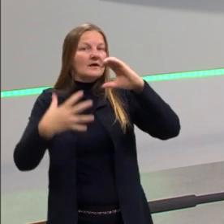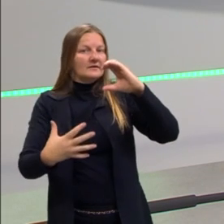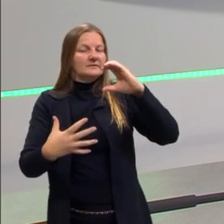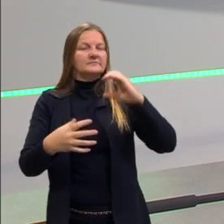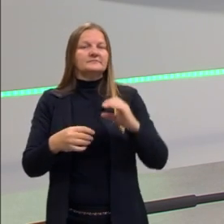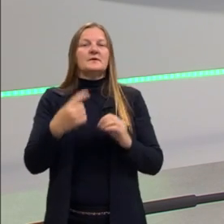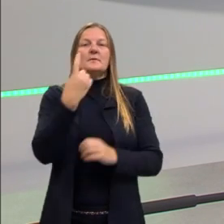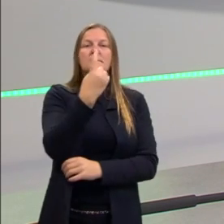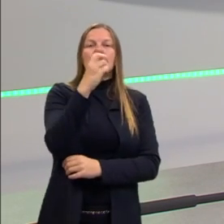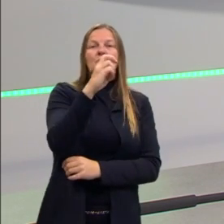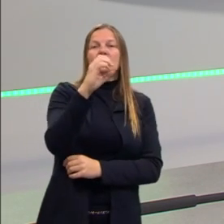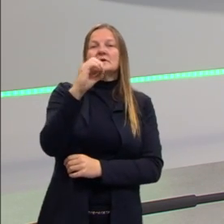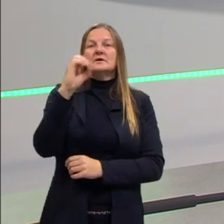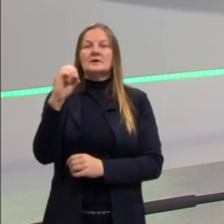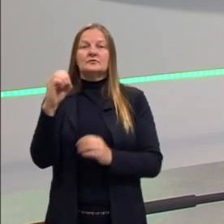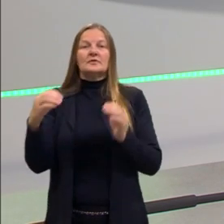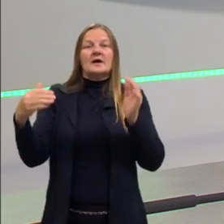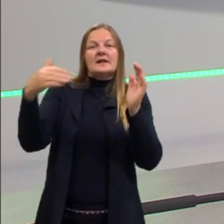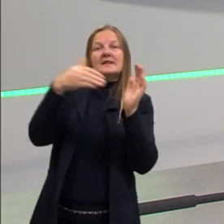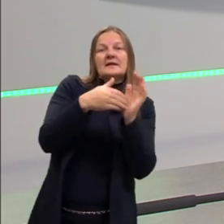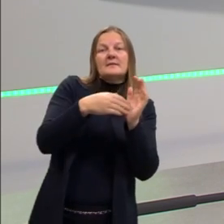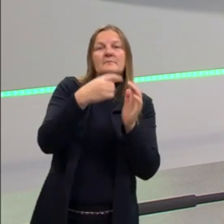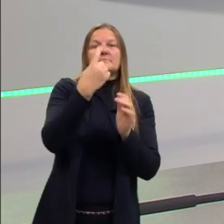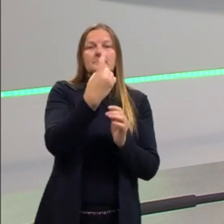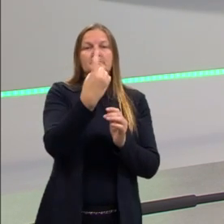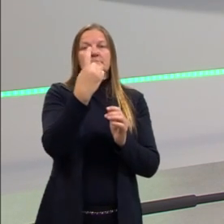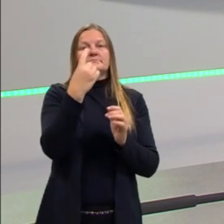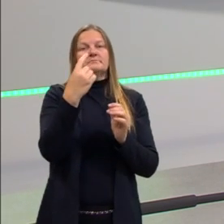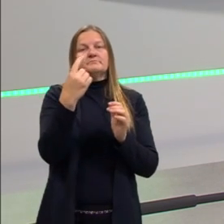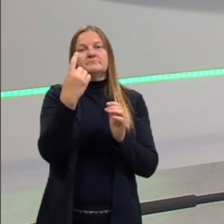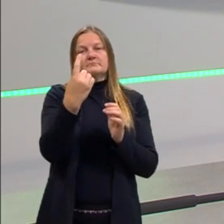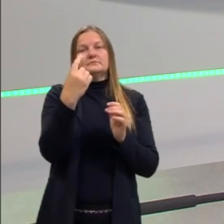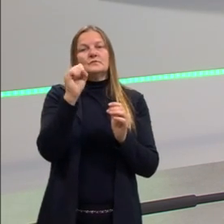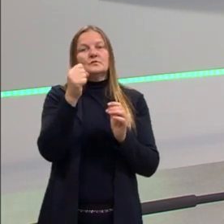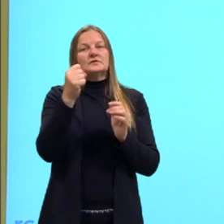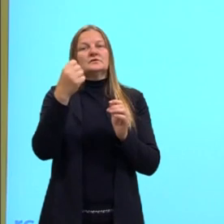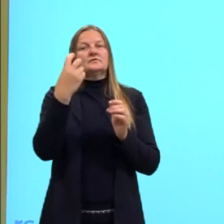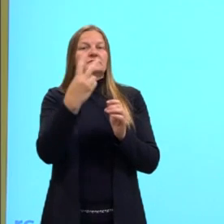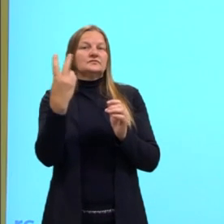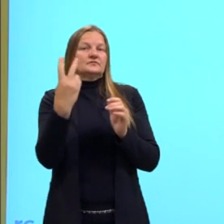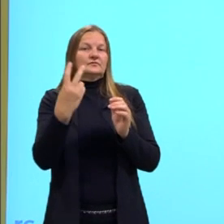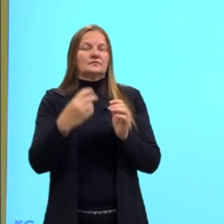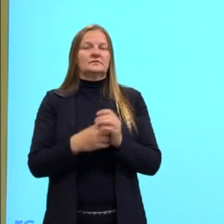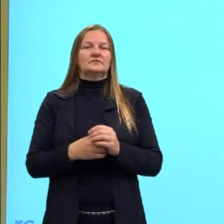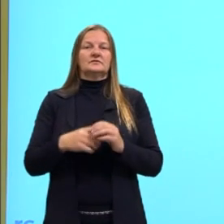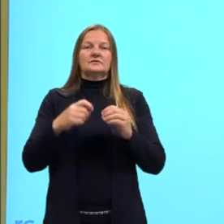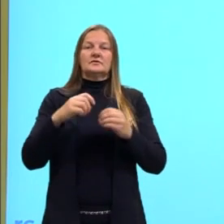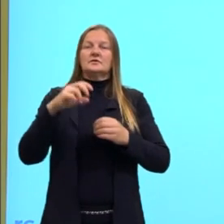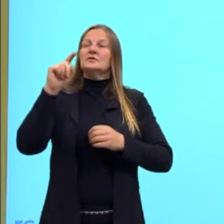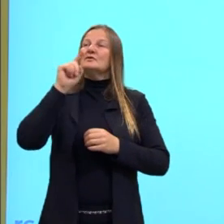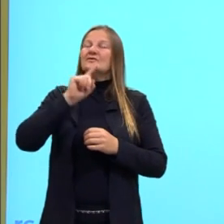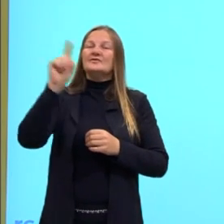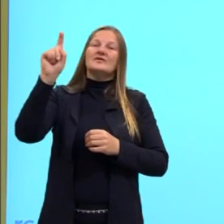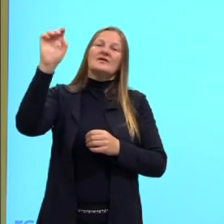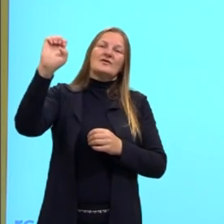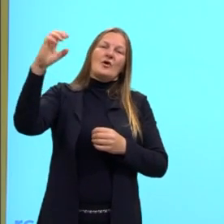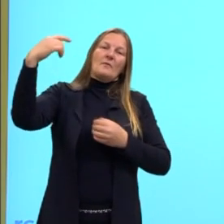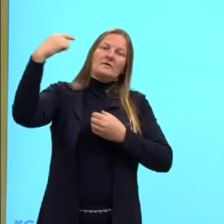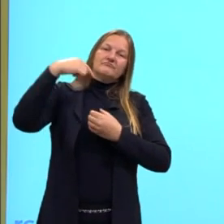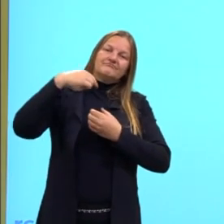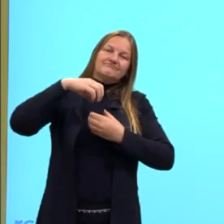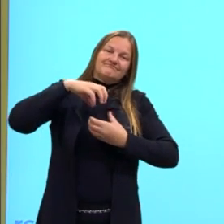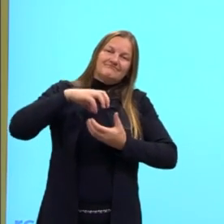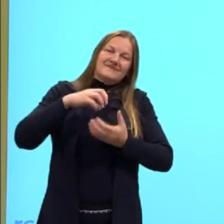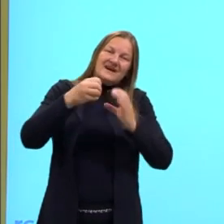de 1.500 até mais ou menos ali, 1.822 em colonizados. Então, as